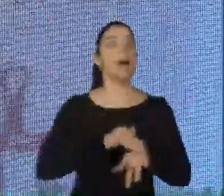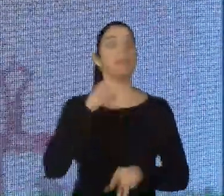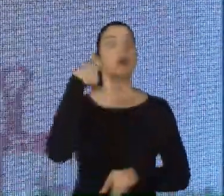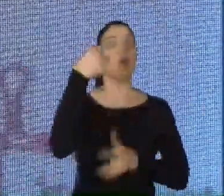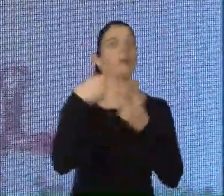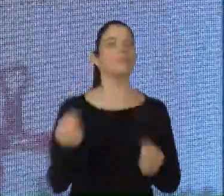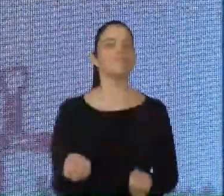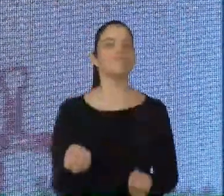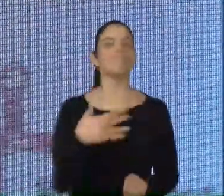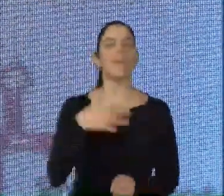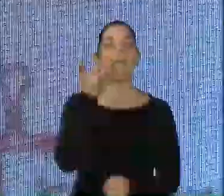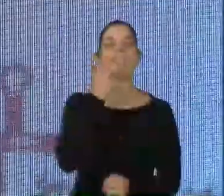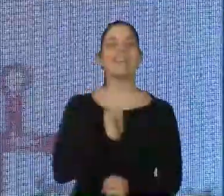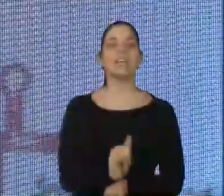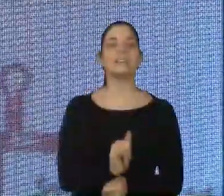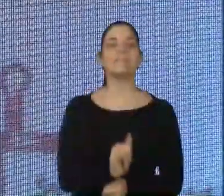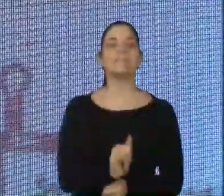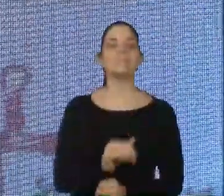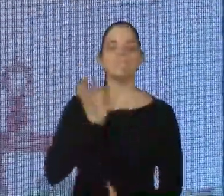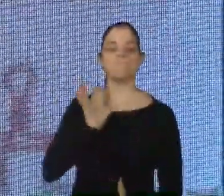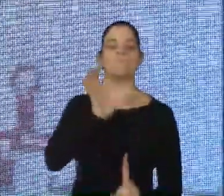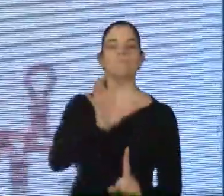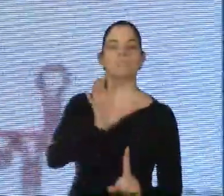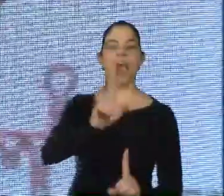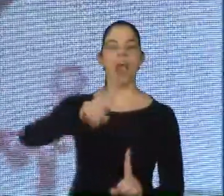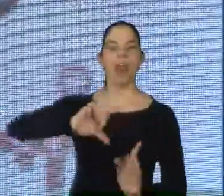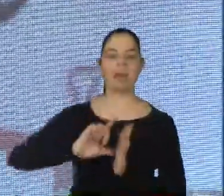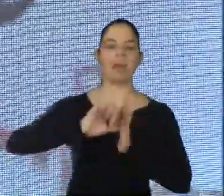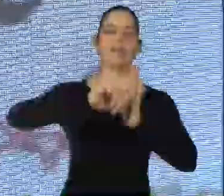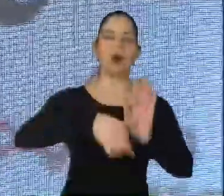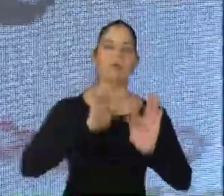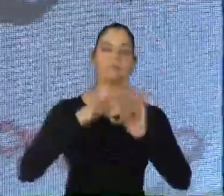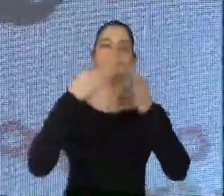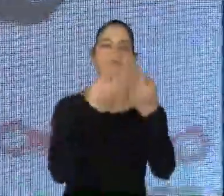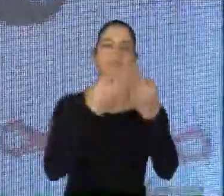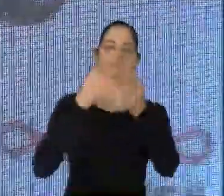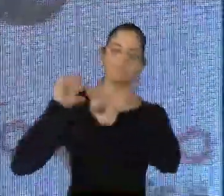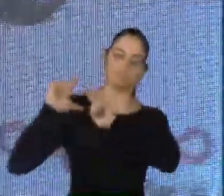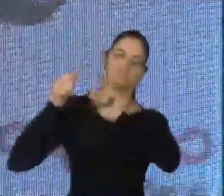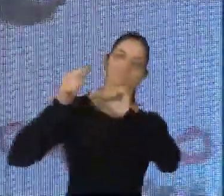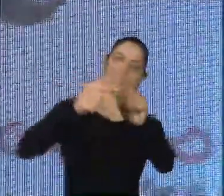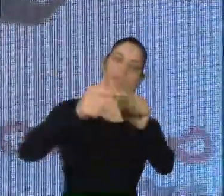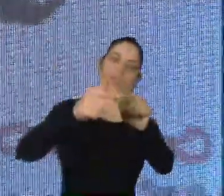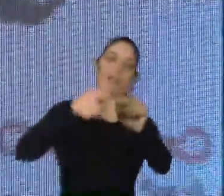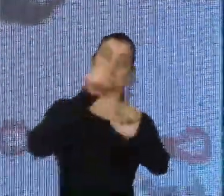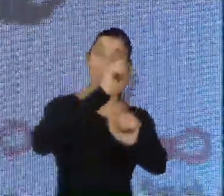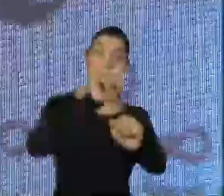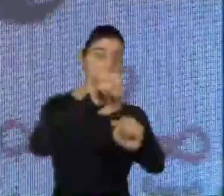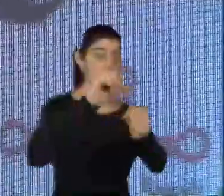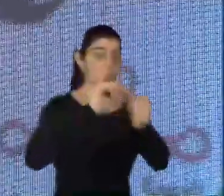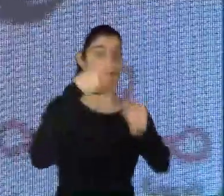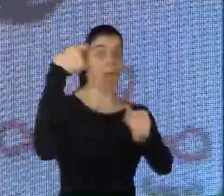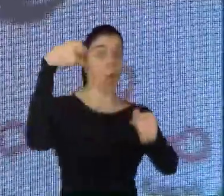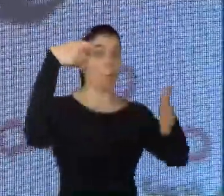informação para as gerações futuras. Então é um tremendo poder a epigenética, porque você tem poder, você tem o seu pincel